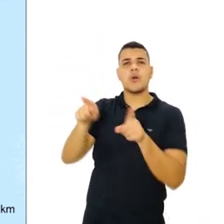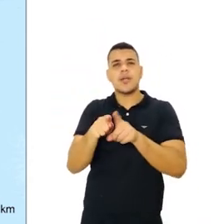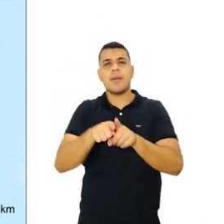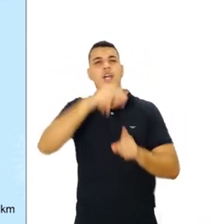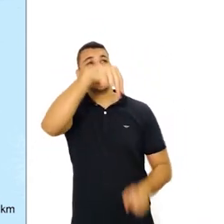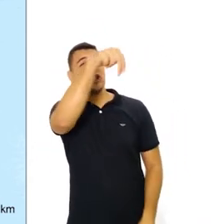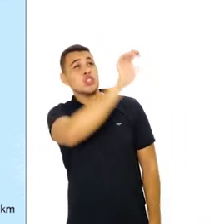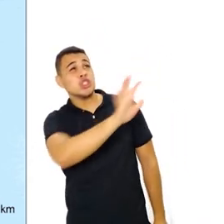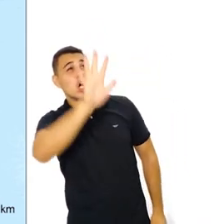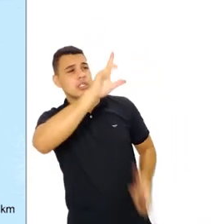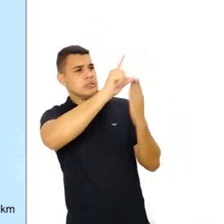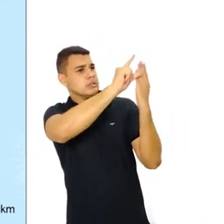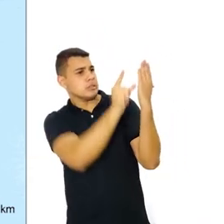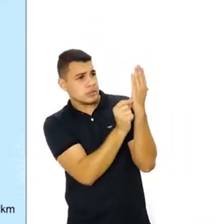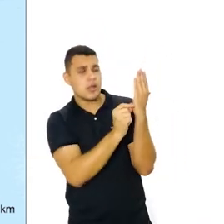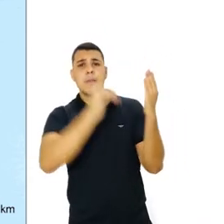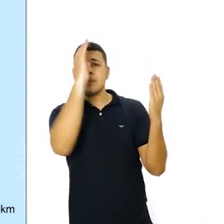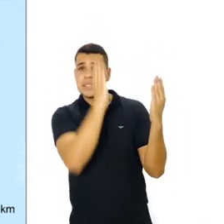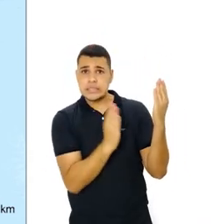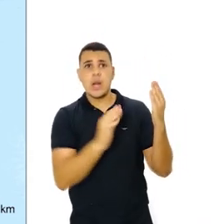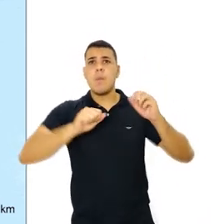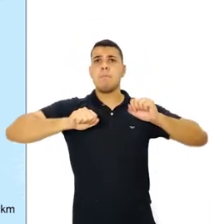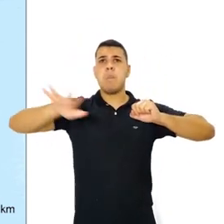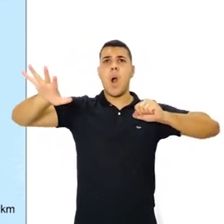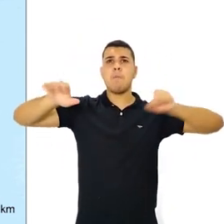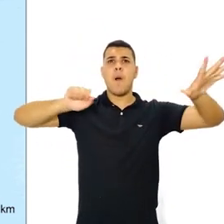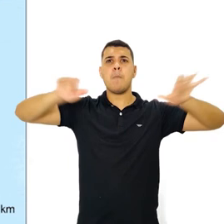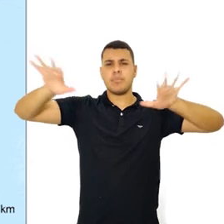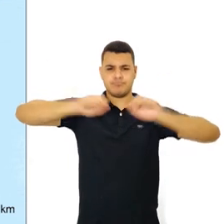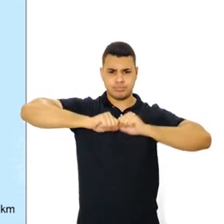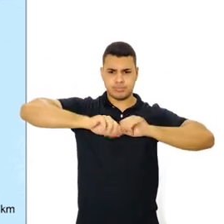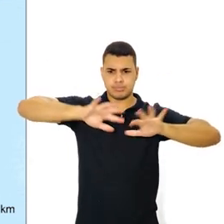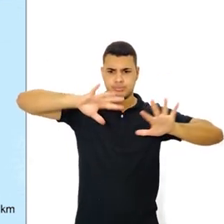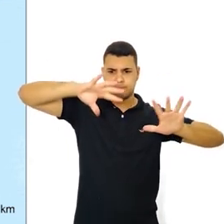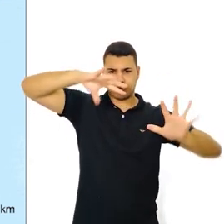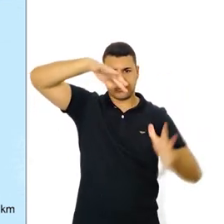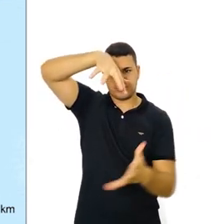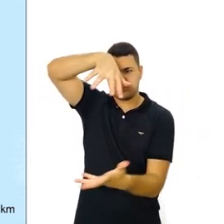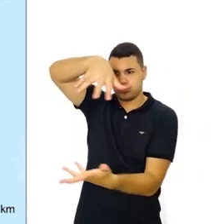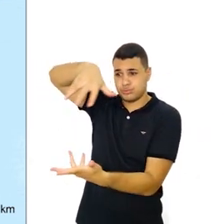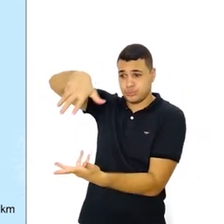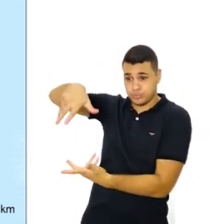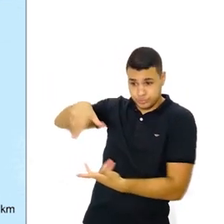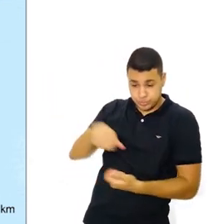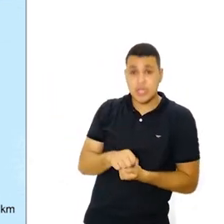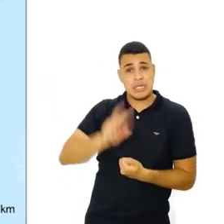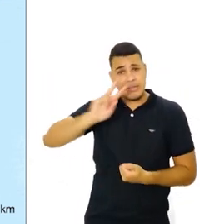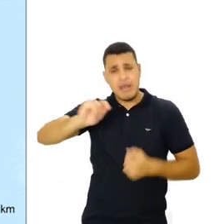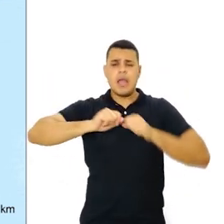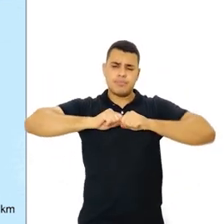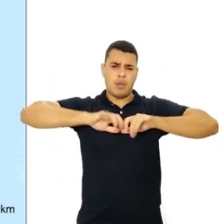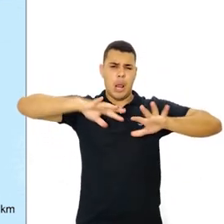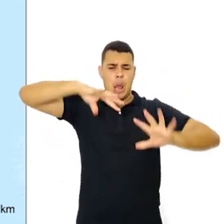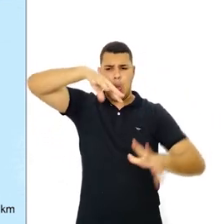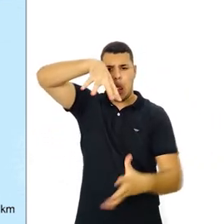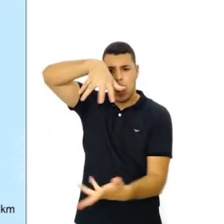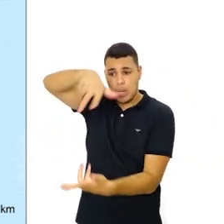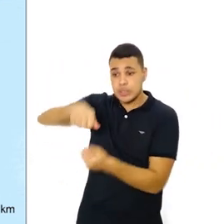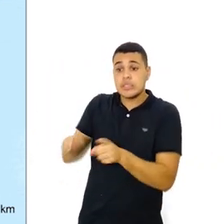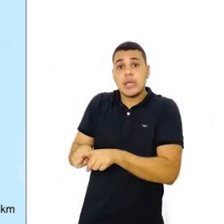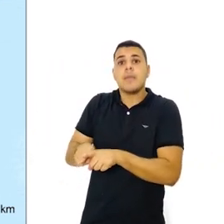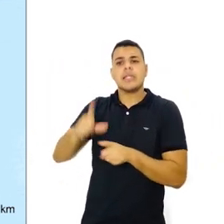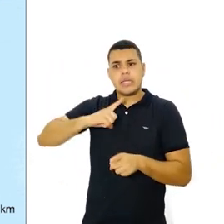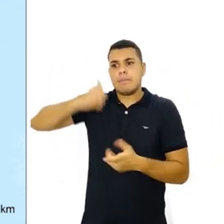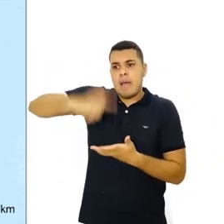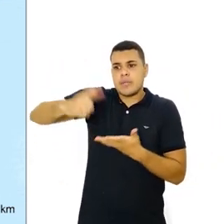bastante atingida, região nordeste, todo o litoral brasileiro, e ela agora está num processo de interiorização para a